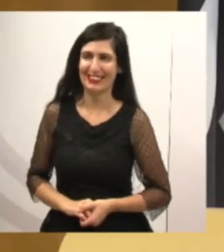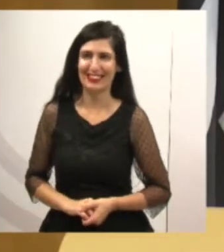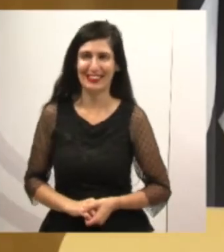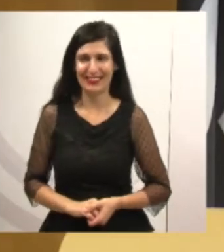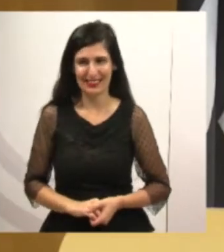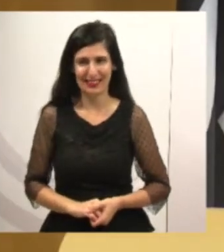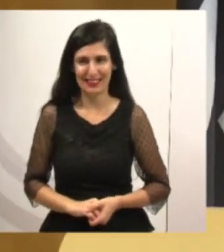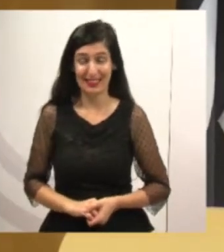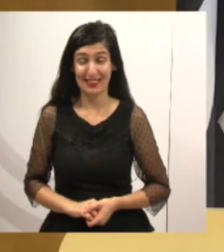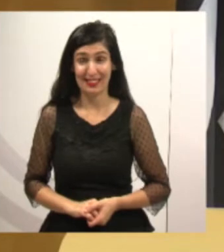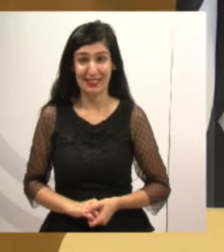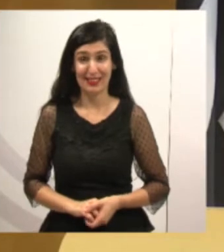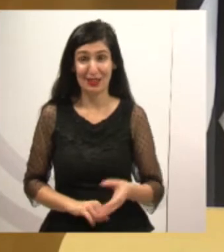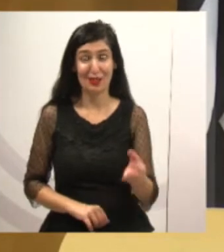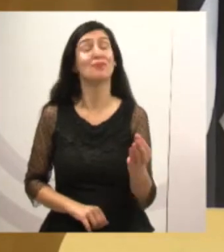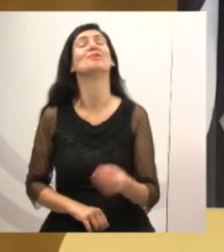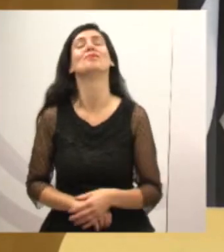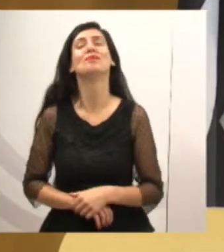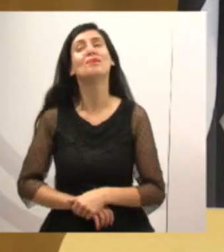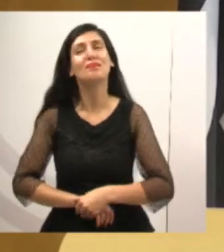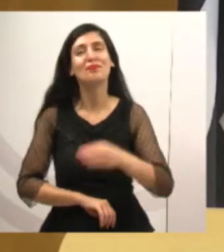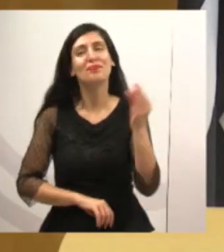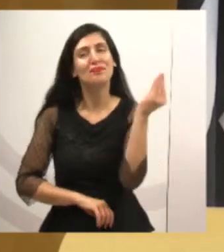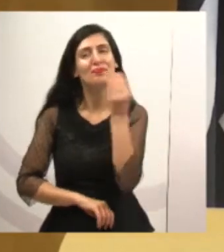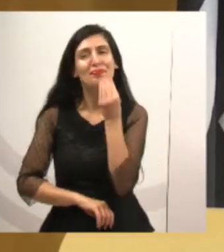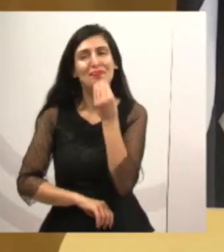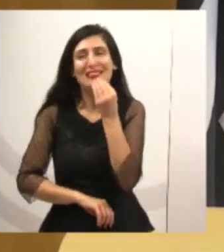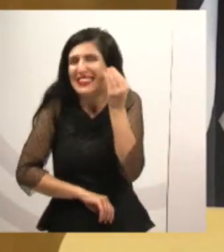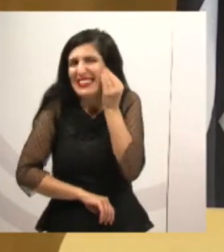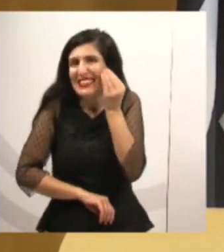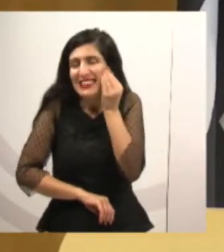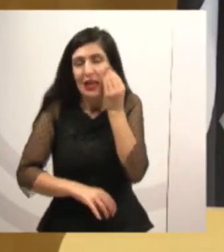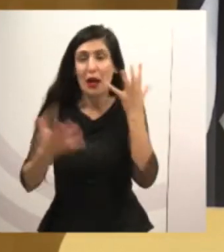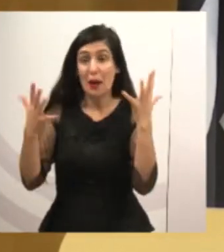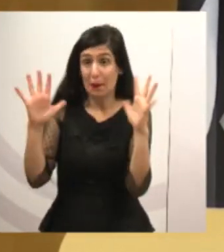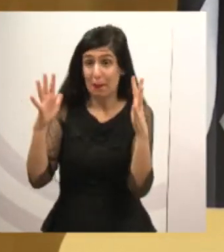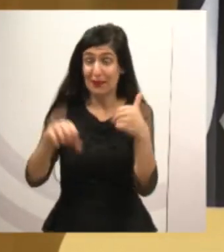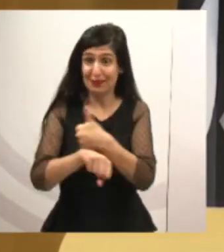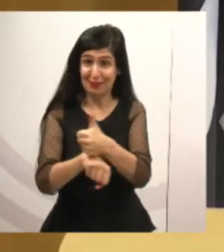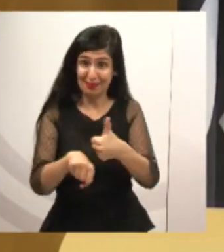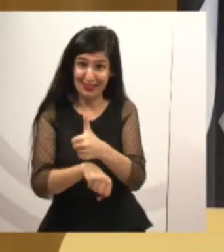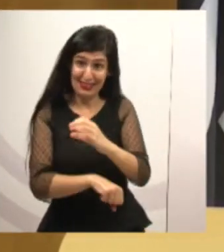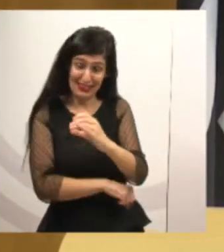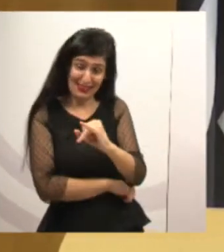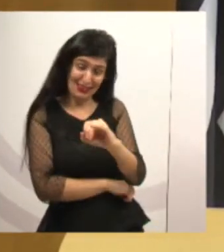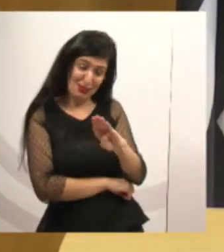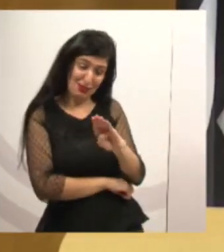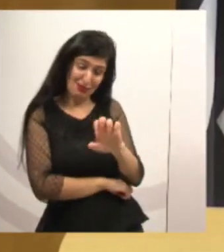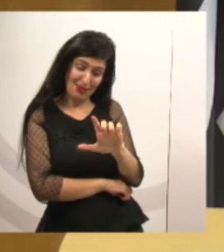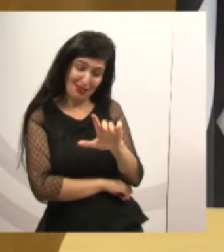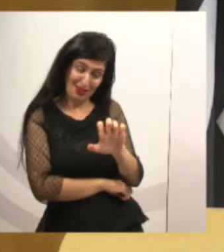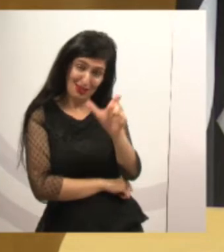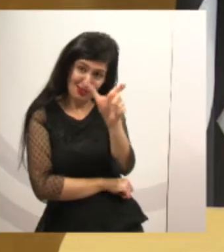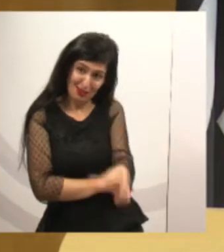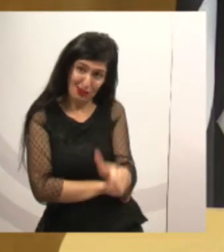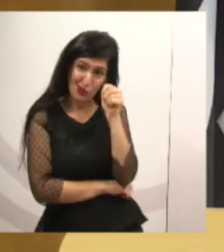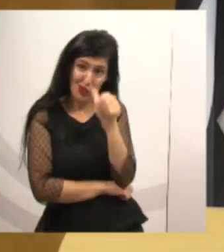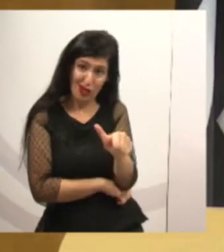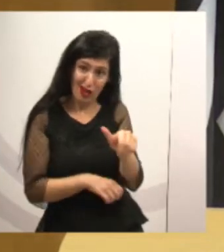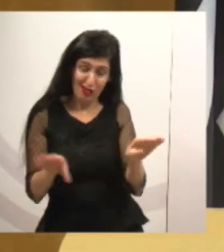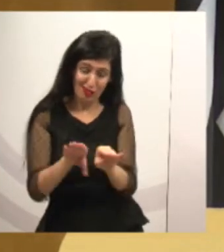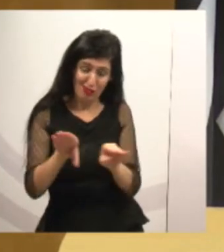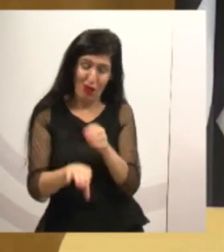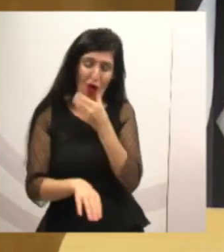Sem dúvida aí, quero parabenizar aí a profissional aí, Sibeli e também o Rodrigo, que nos